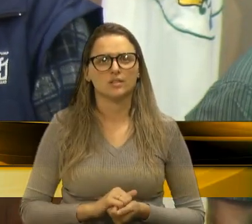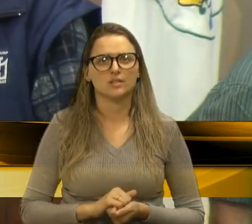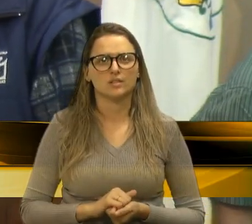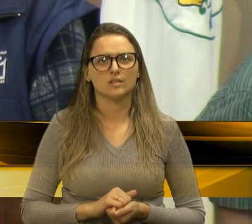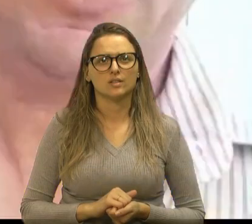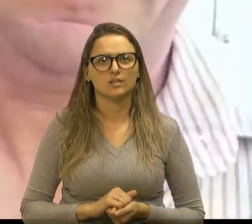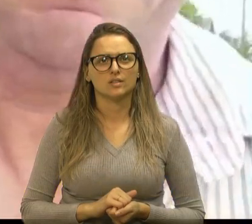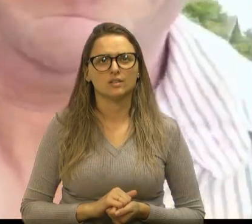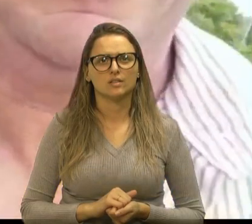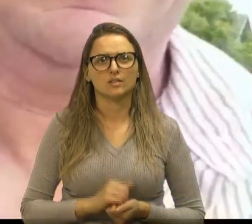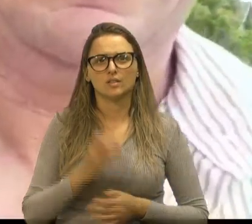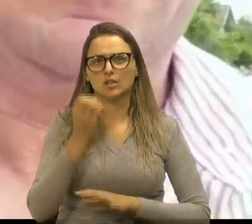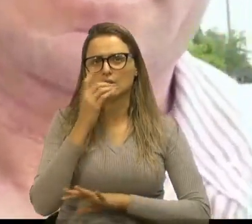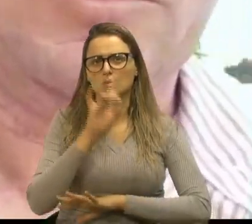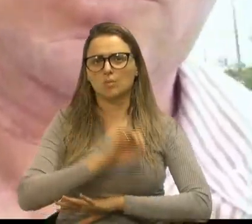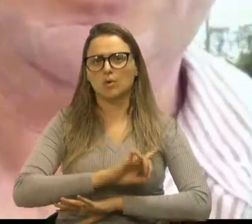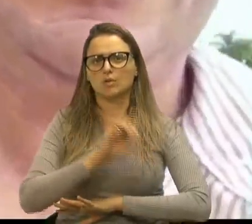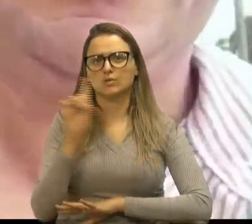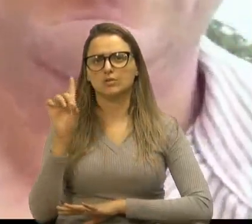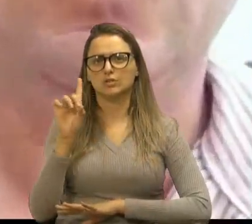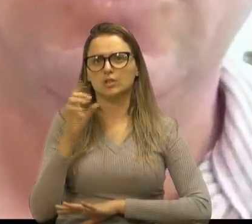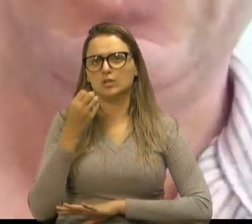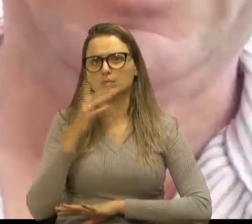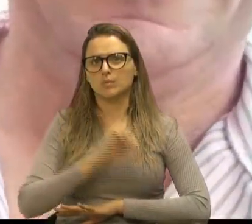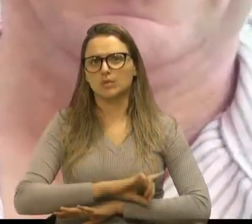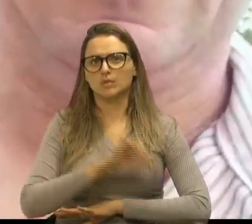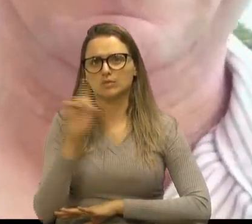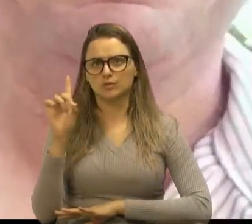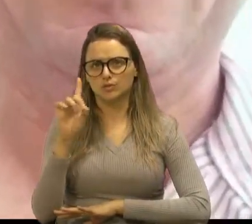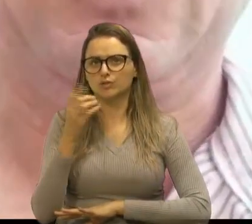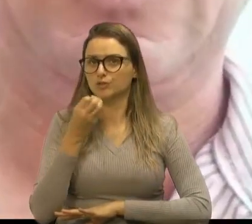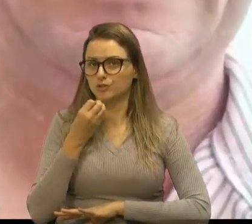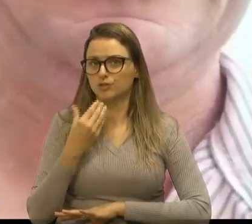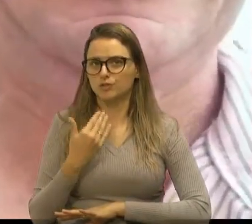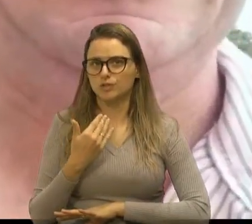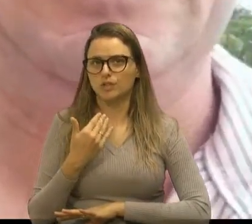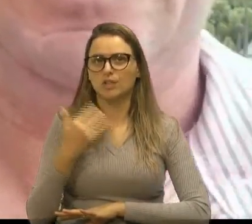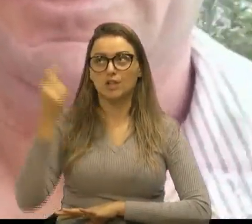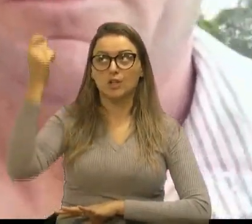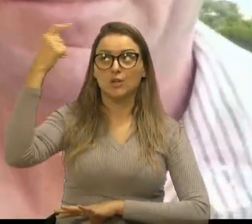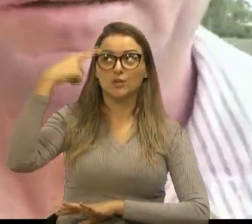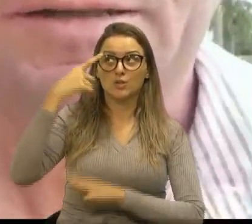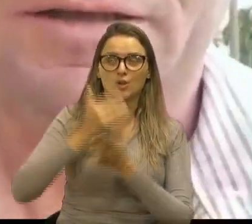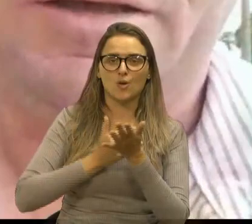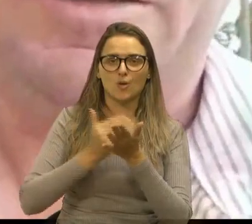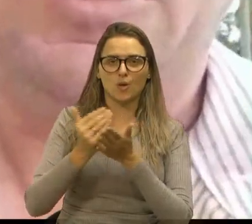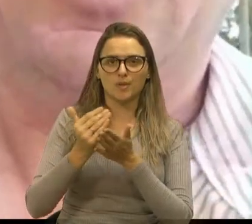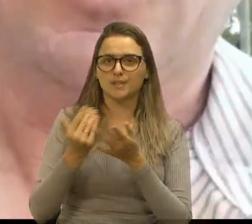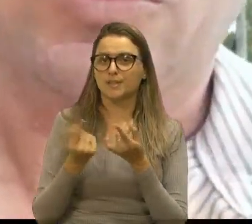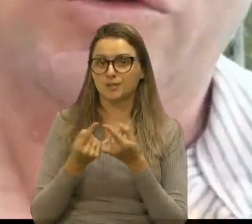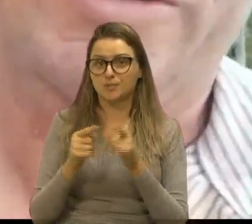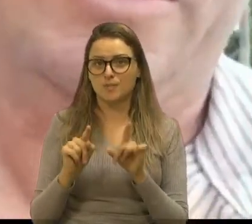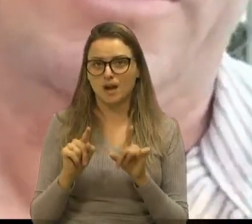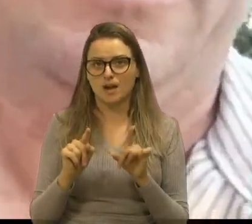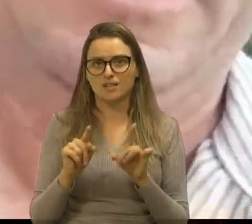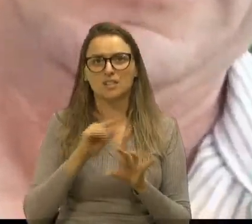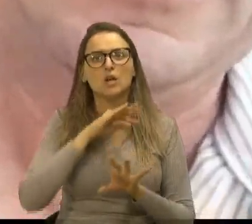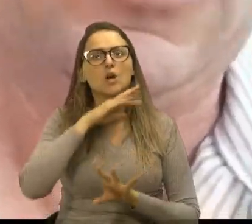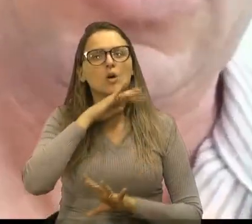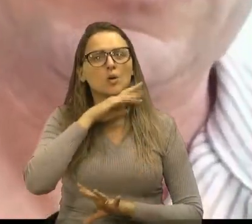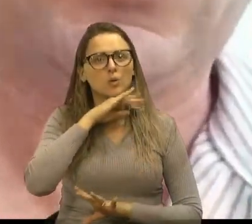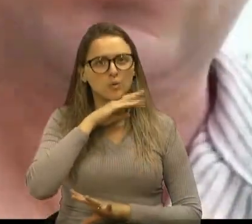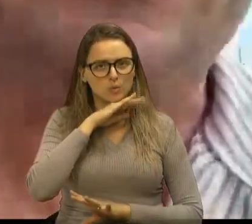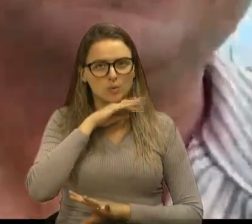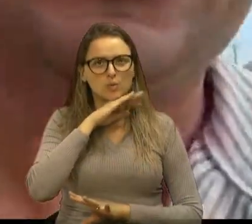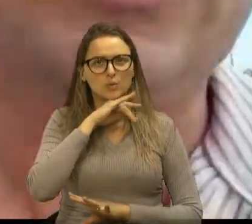Bom dia, pessoal. Bom dia, um bom dia mesmo, né? O sol aí chegando. Mas, ruim está